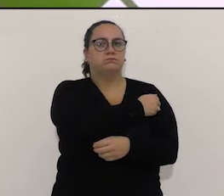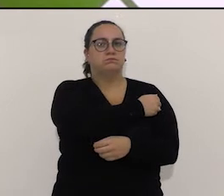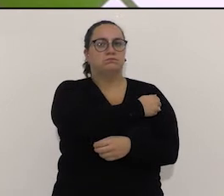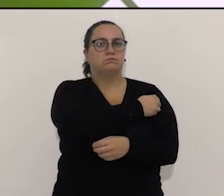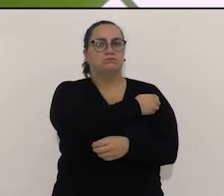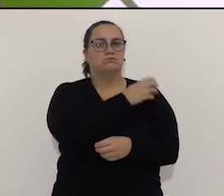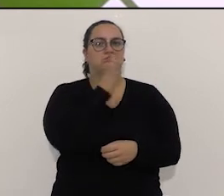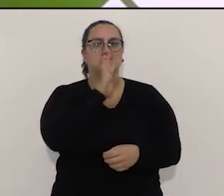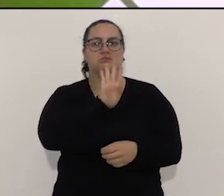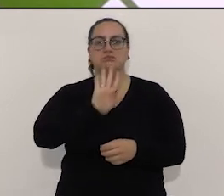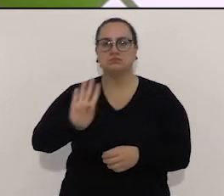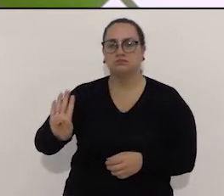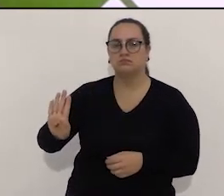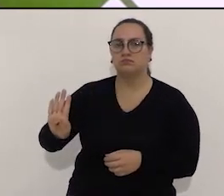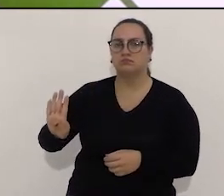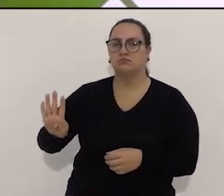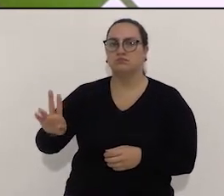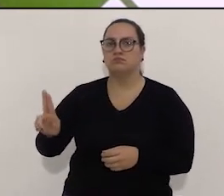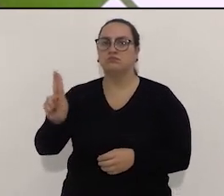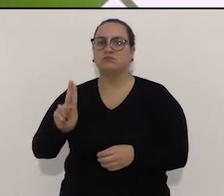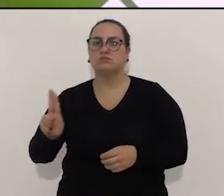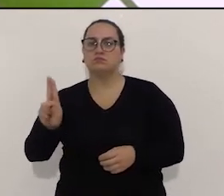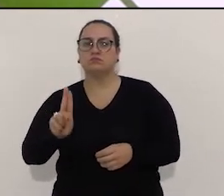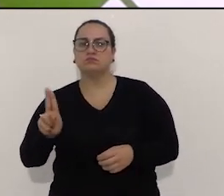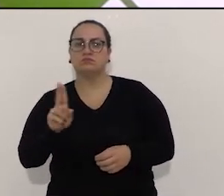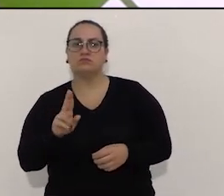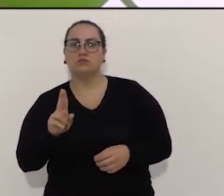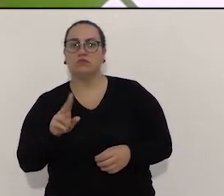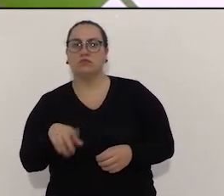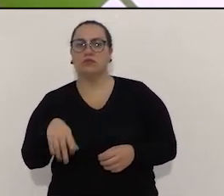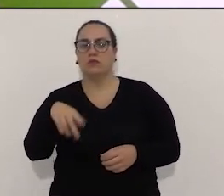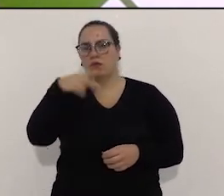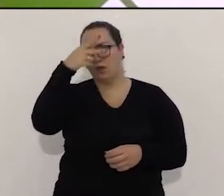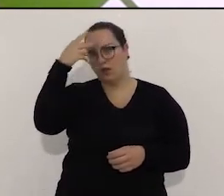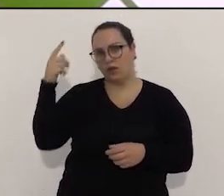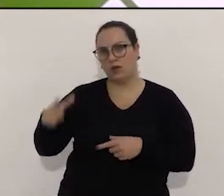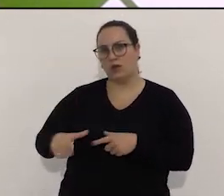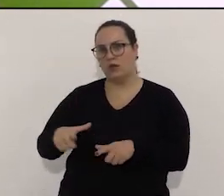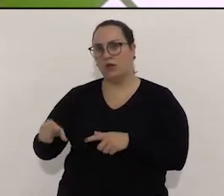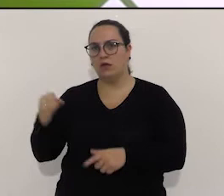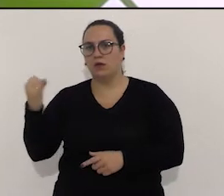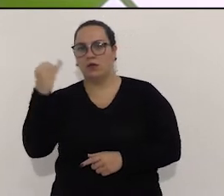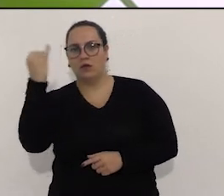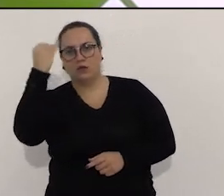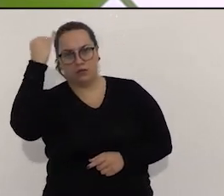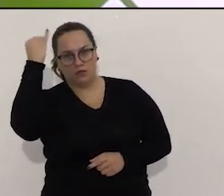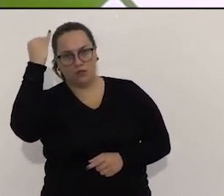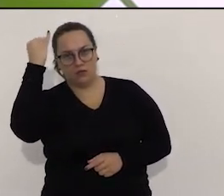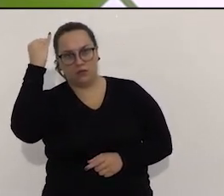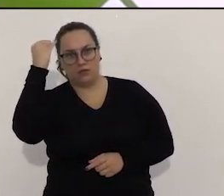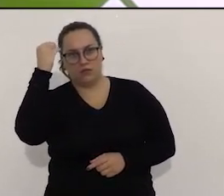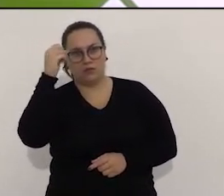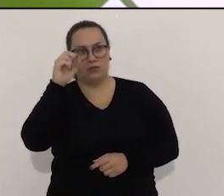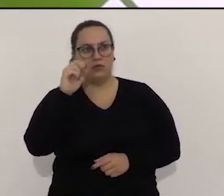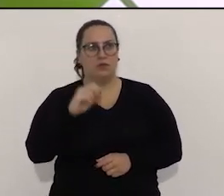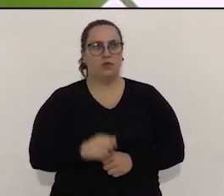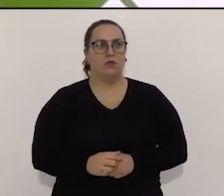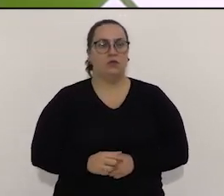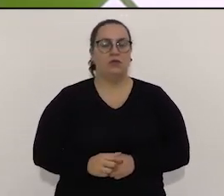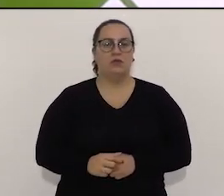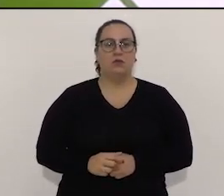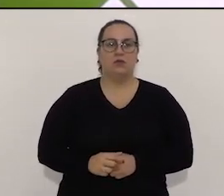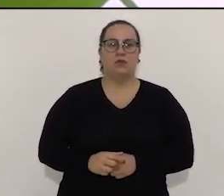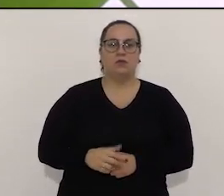de privatizar. Então, vamos utilizar o que é de recurso, que são dos funcionários públicos, valorizá-los. Inclusive, vamos implantar um restaurante.